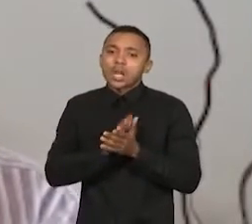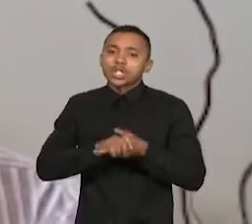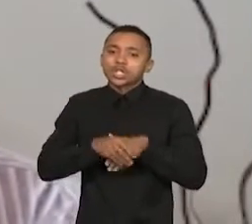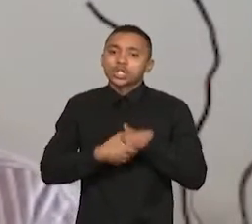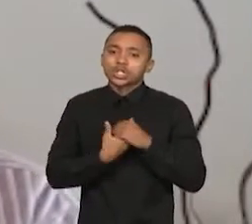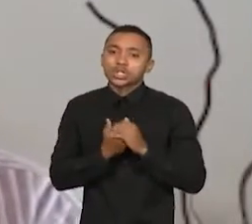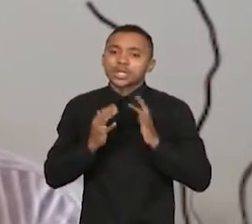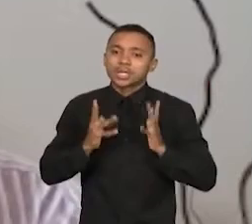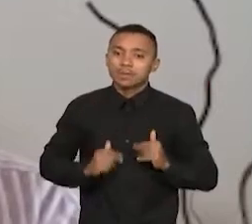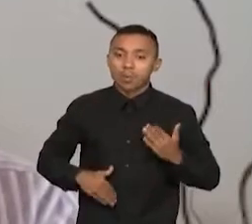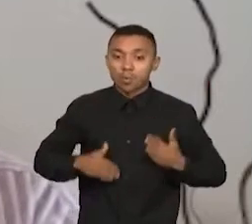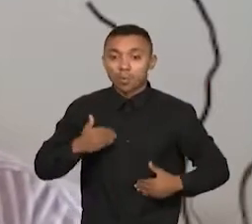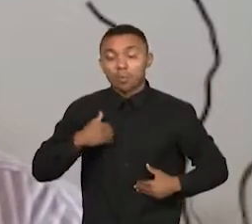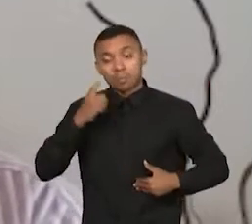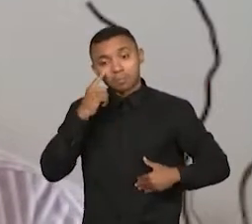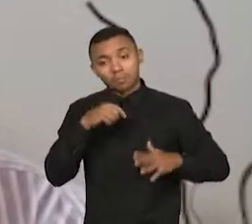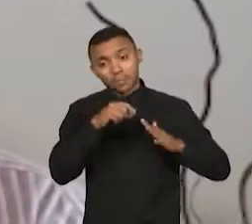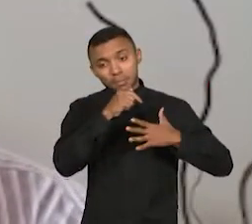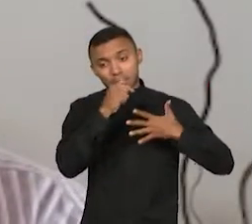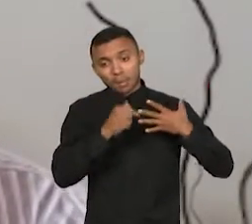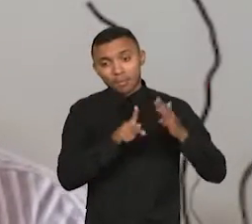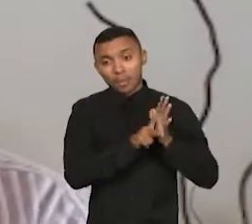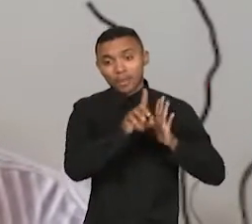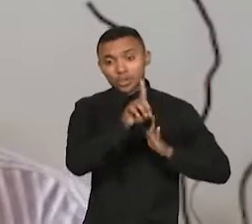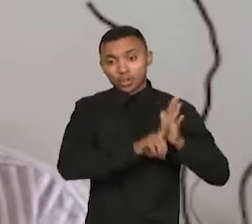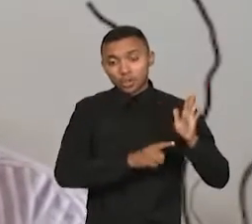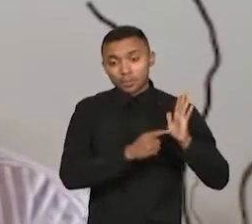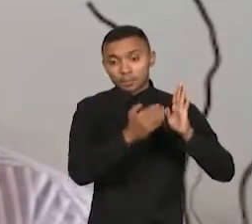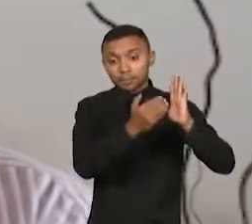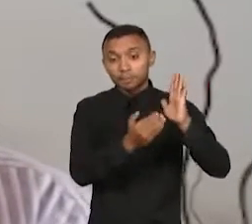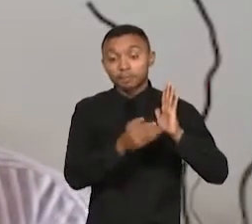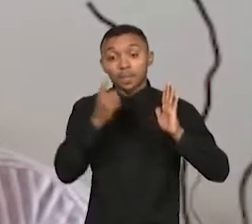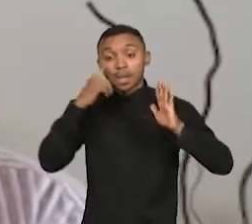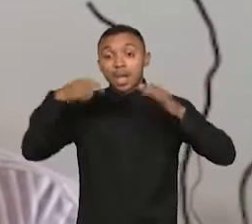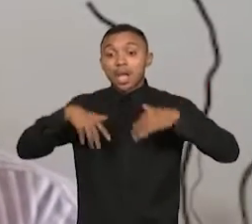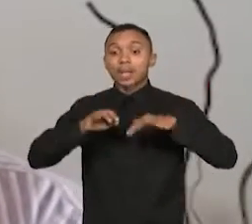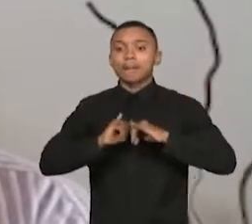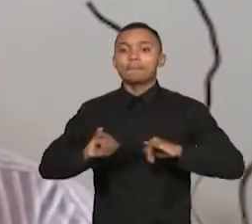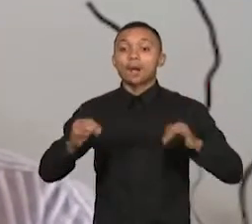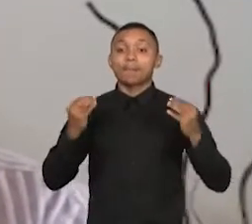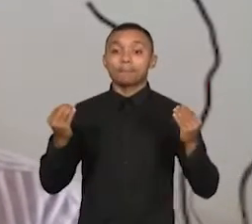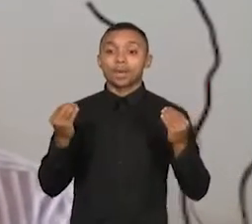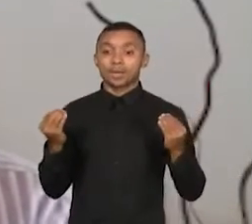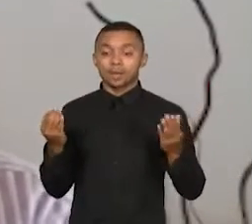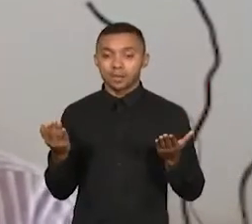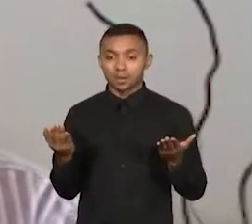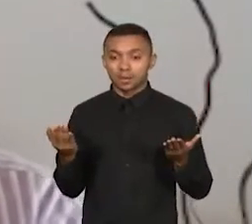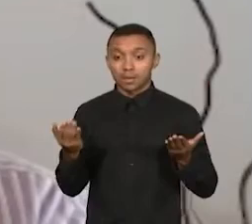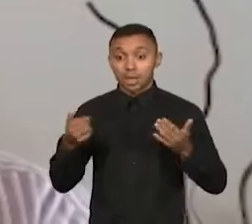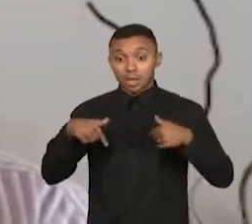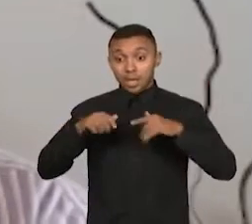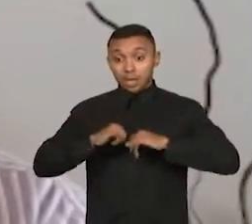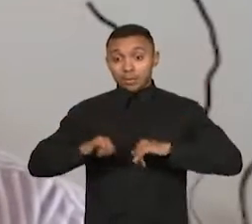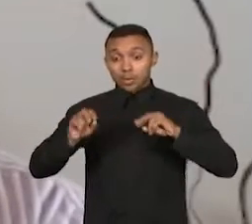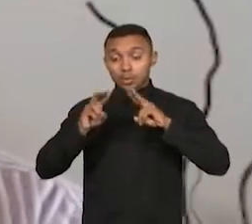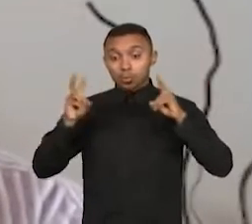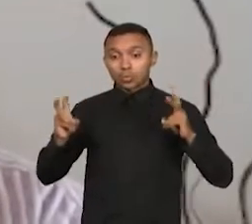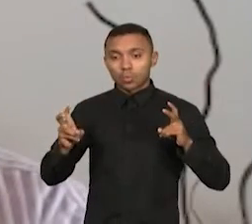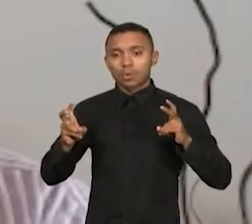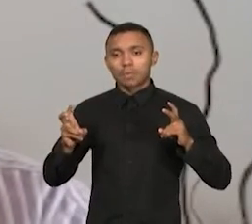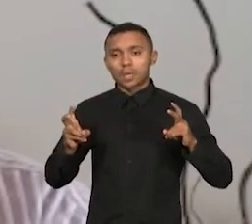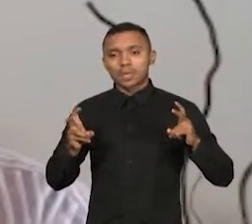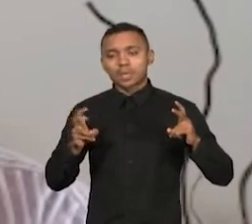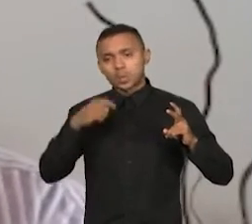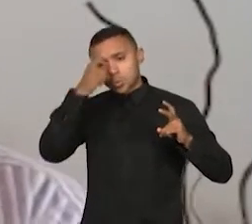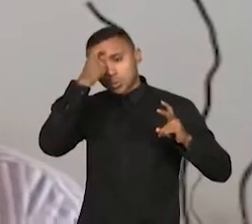mostrar quais são esses direitos e deveres desses trabalhadores domésticos. Essa campanha nacional pelo trabalho doméstico decente vem exatamente do